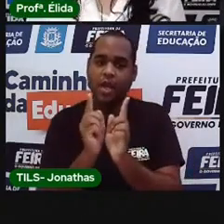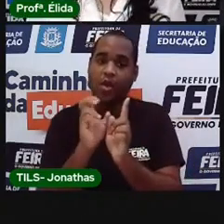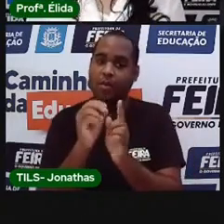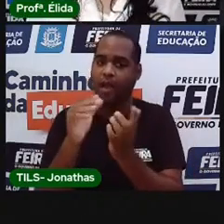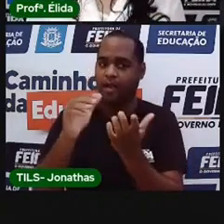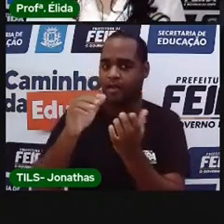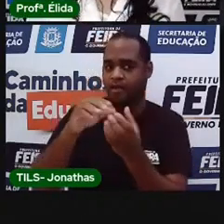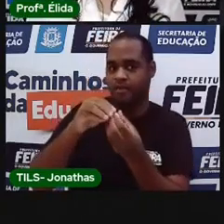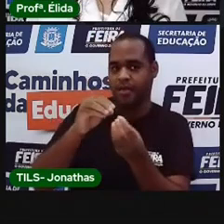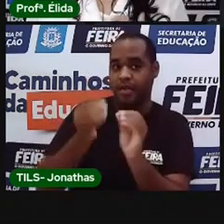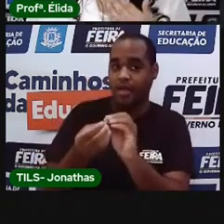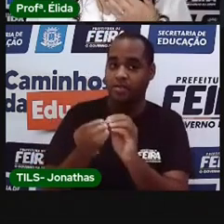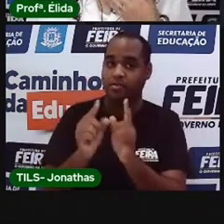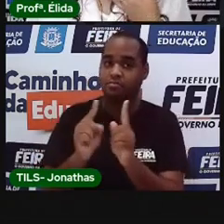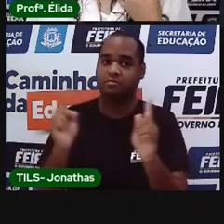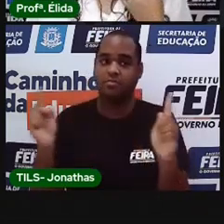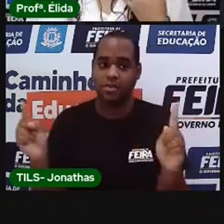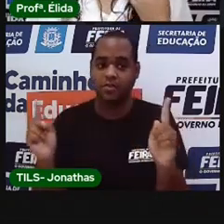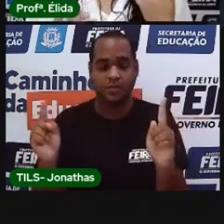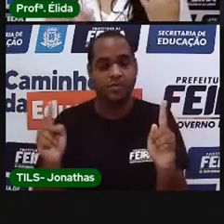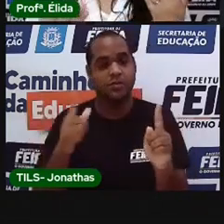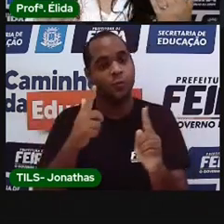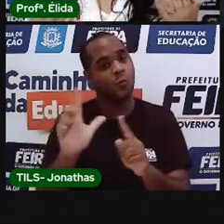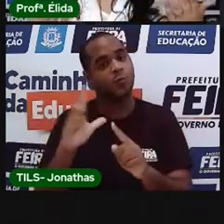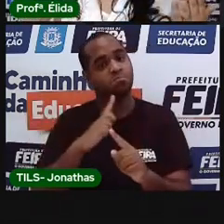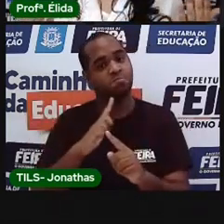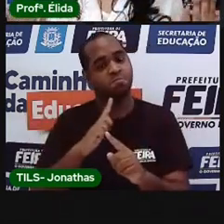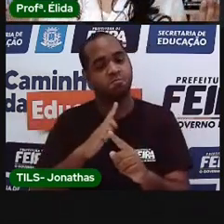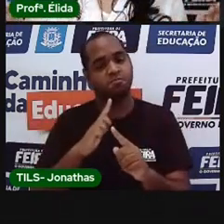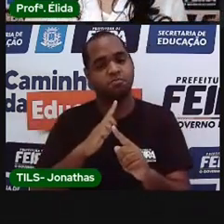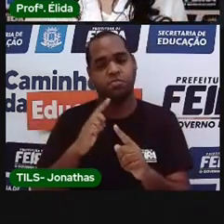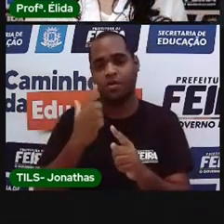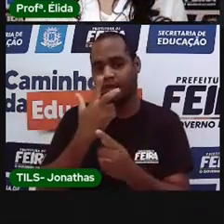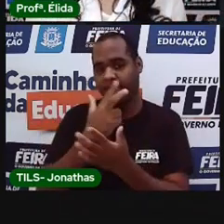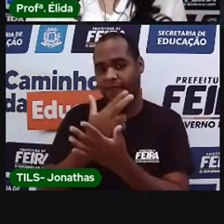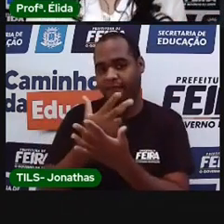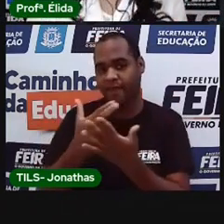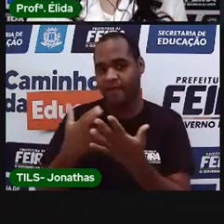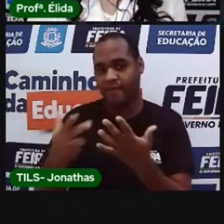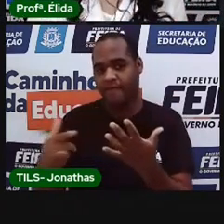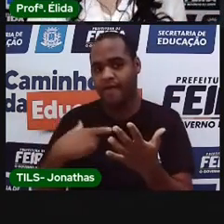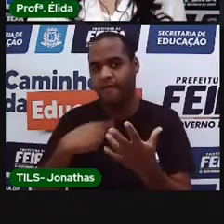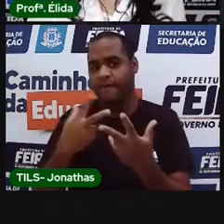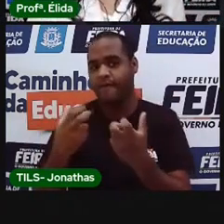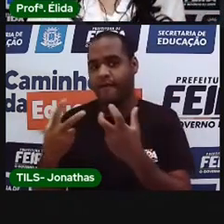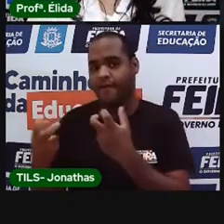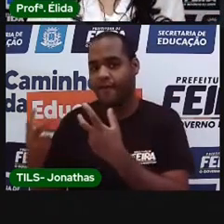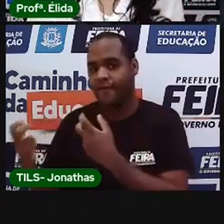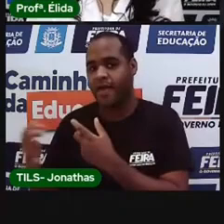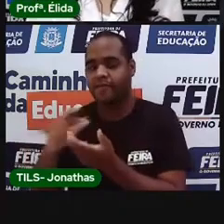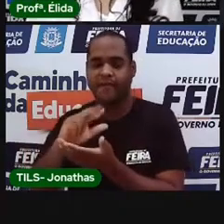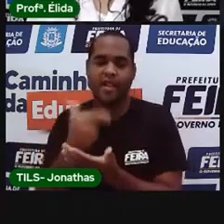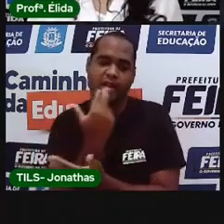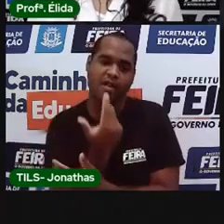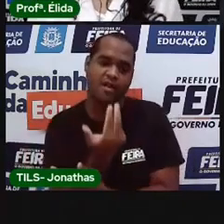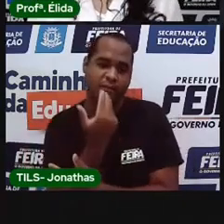temos os bilhetes maiores. E nós somos cercados de vários tipos de literatura.